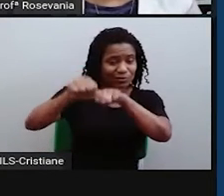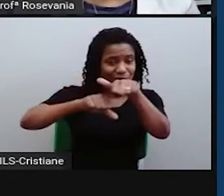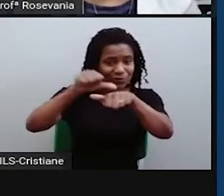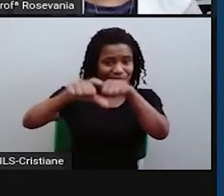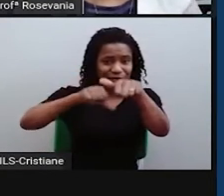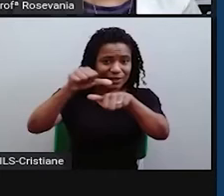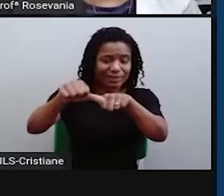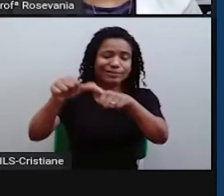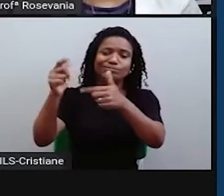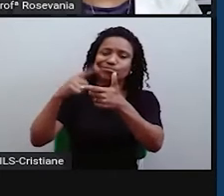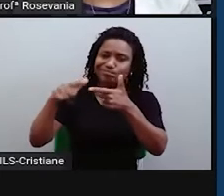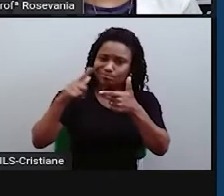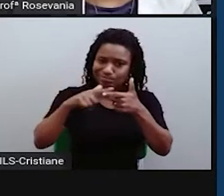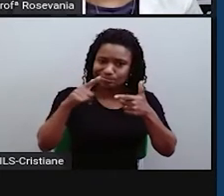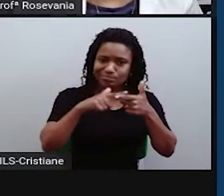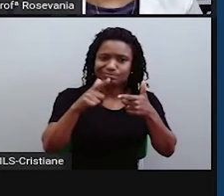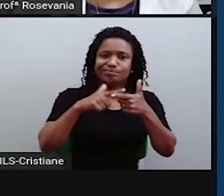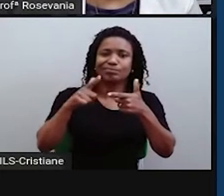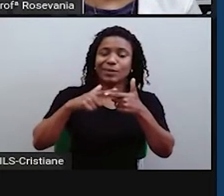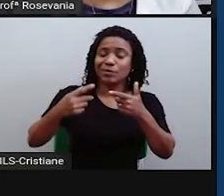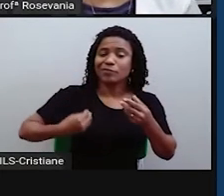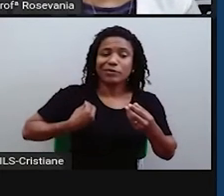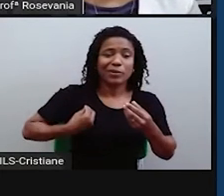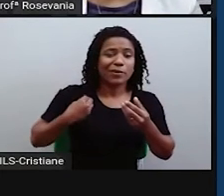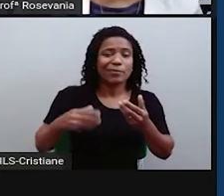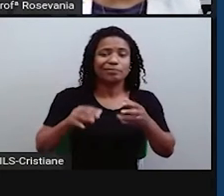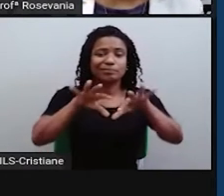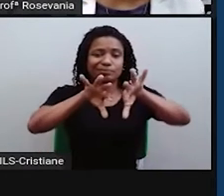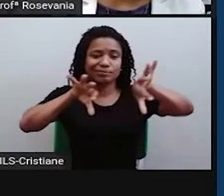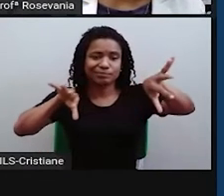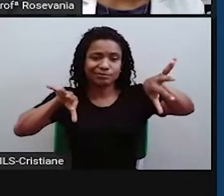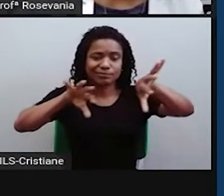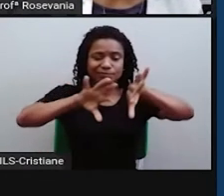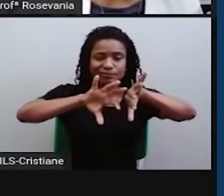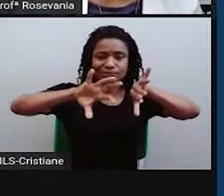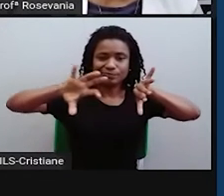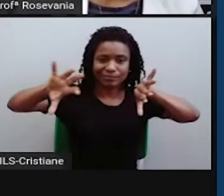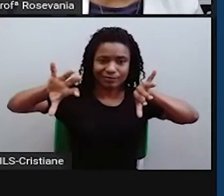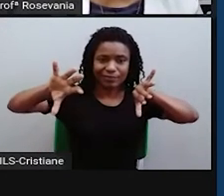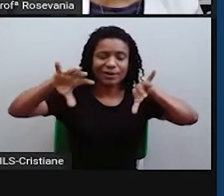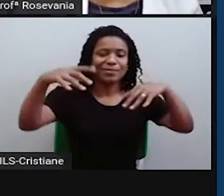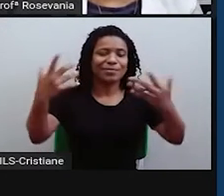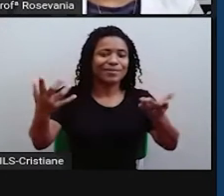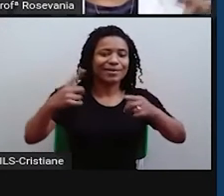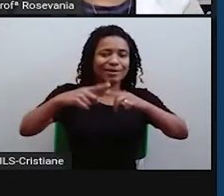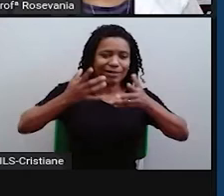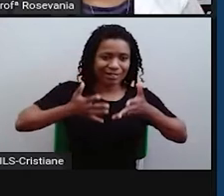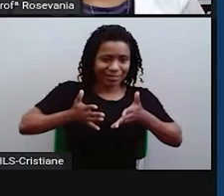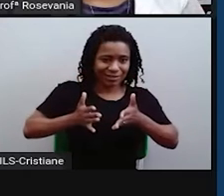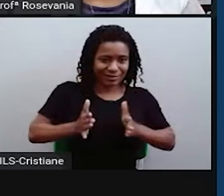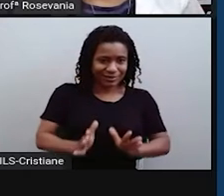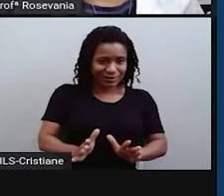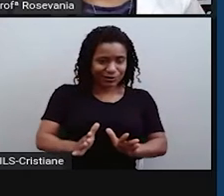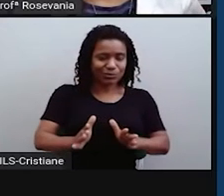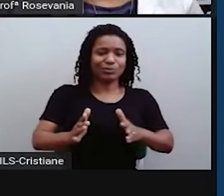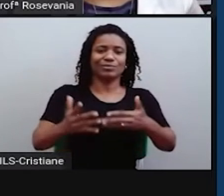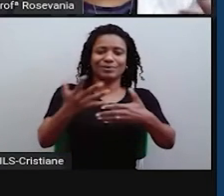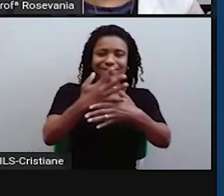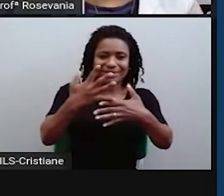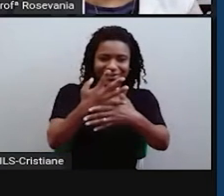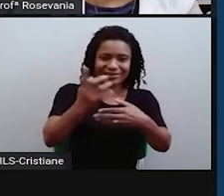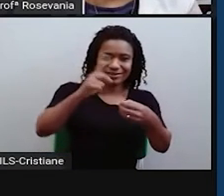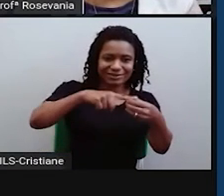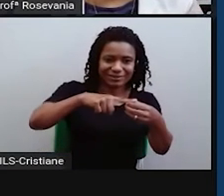gerado muitos transtornos, assim, na vida das pessoas. que nasceu em uma província e aí depois a